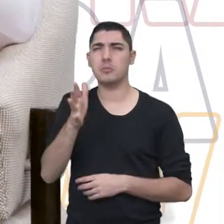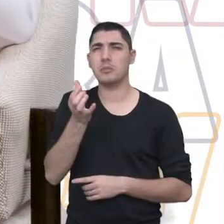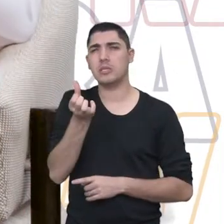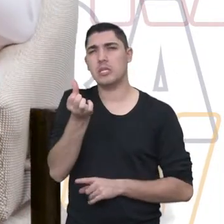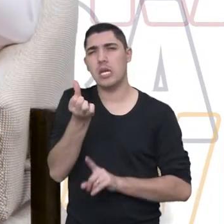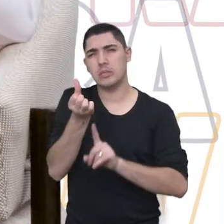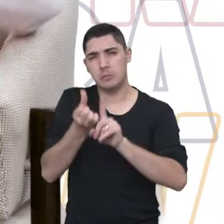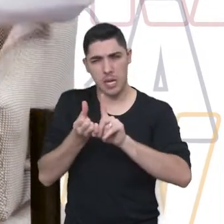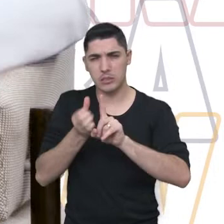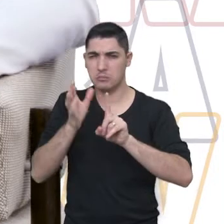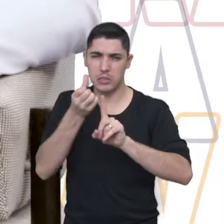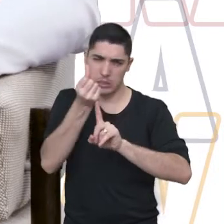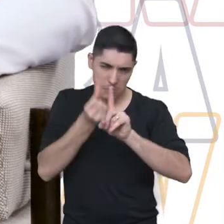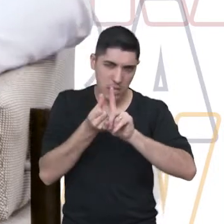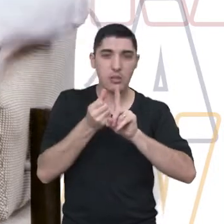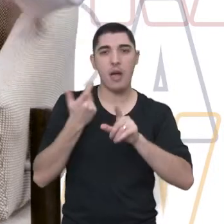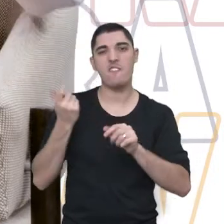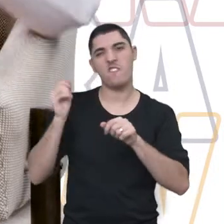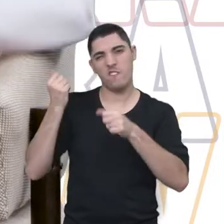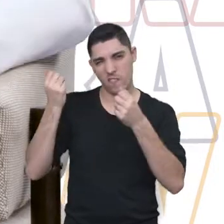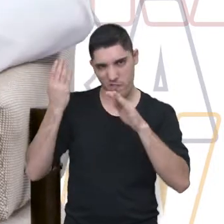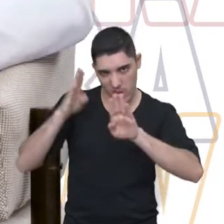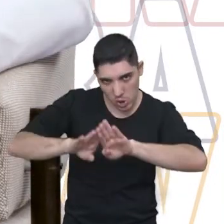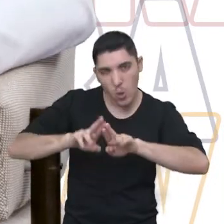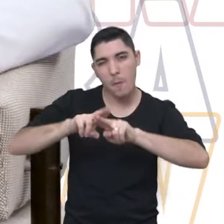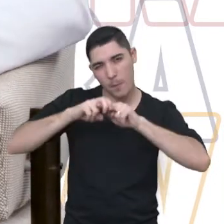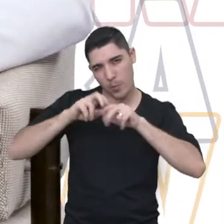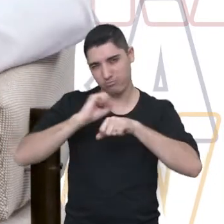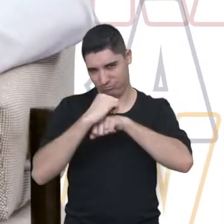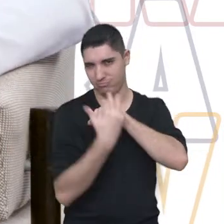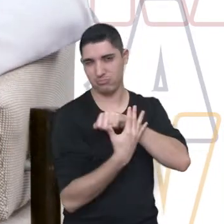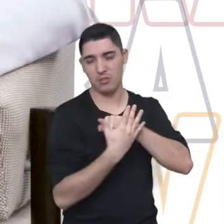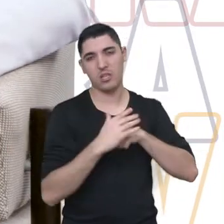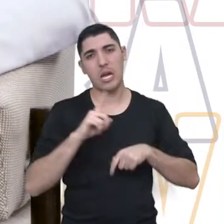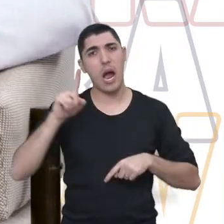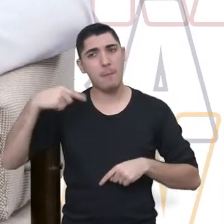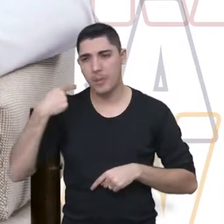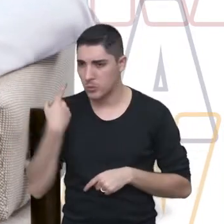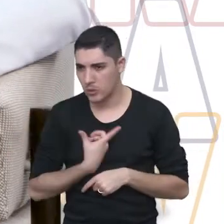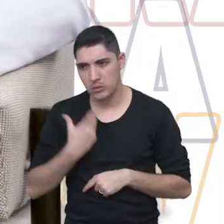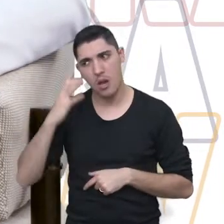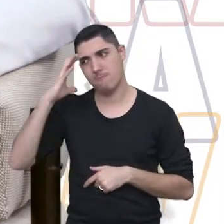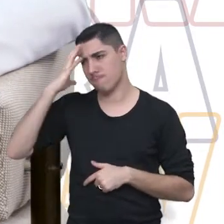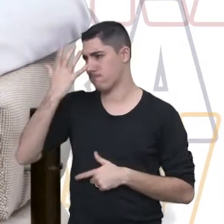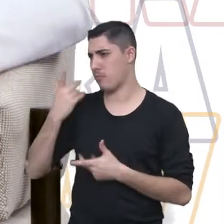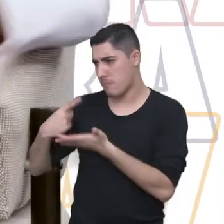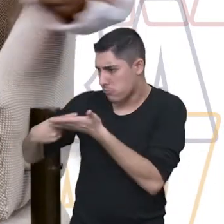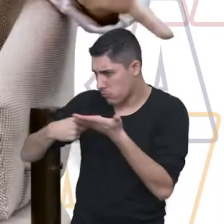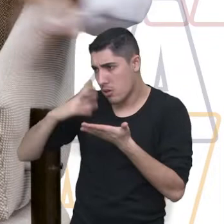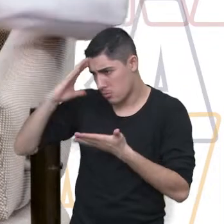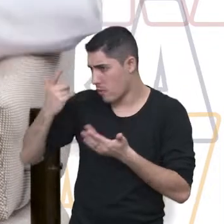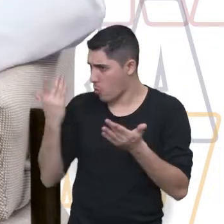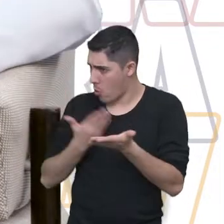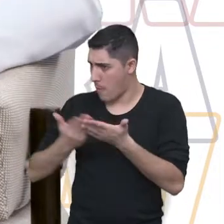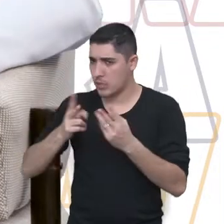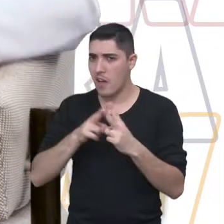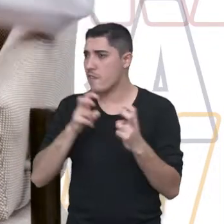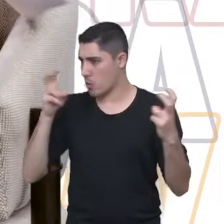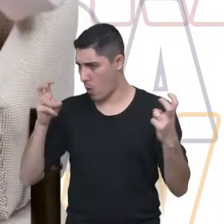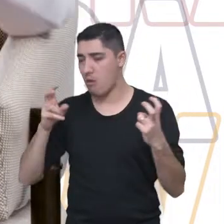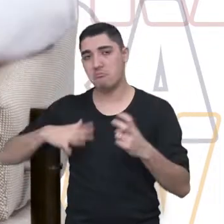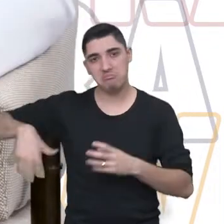meses, mais ou menos nós ficamos fechados. Aí depois retornamos, né? Com cuidado, com menos pessoas